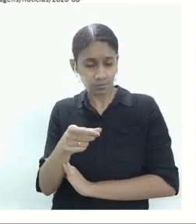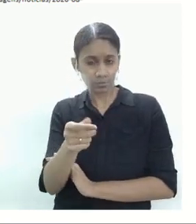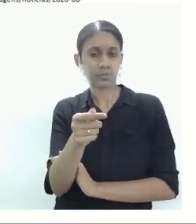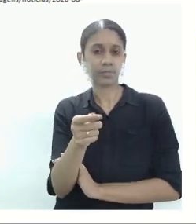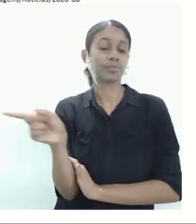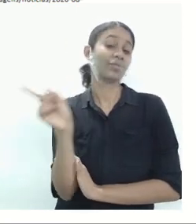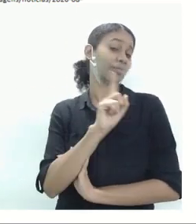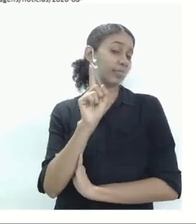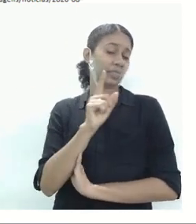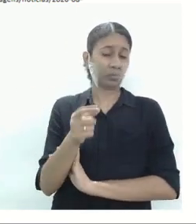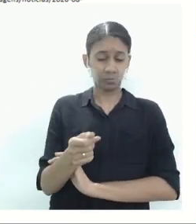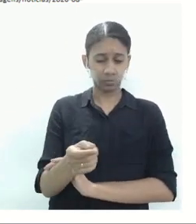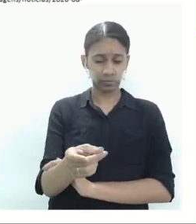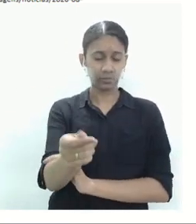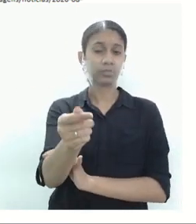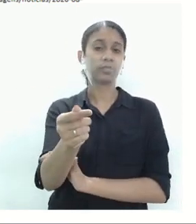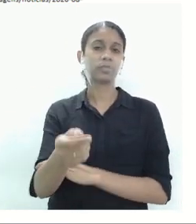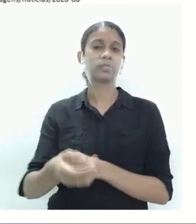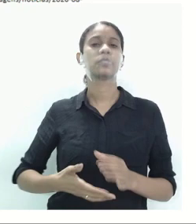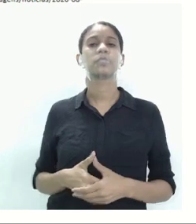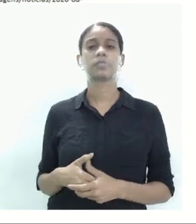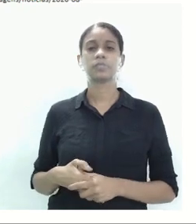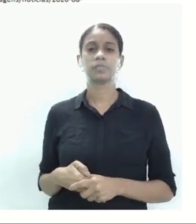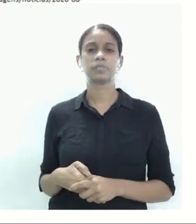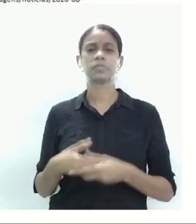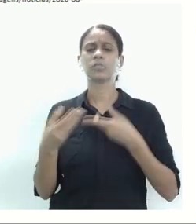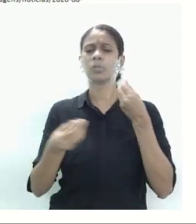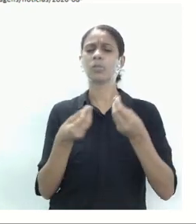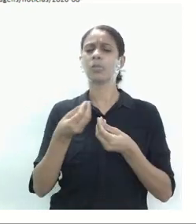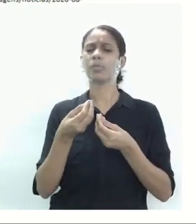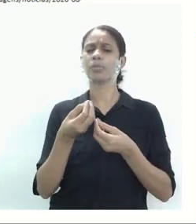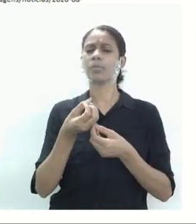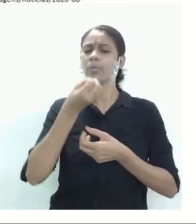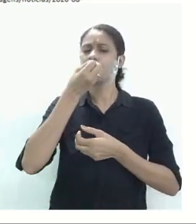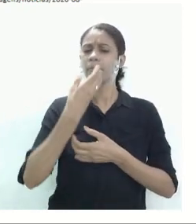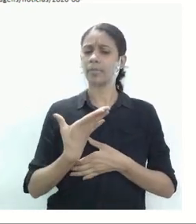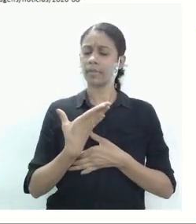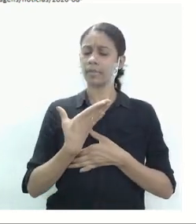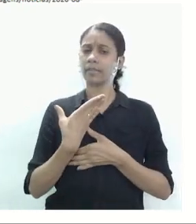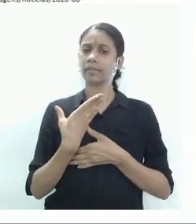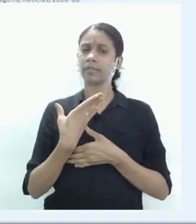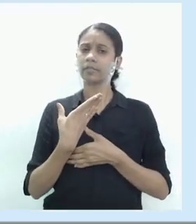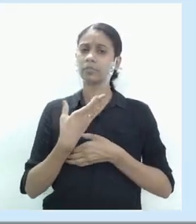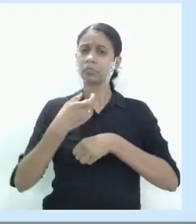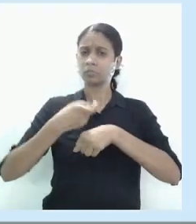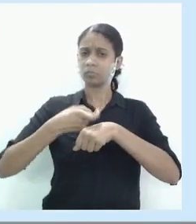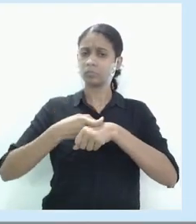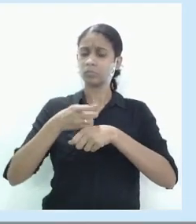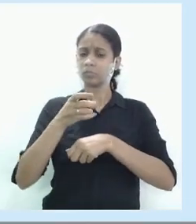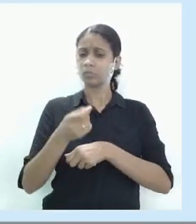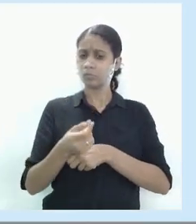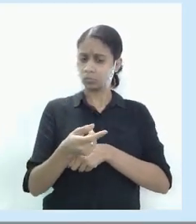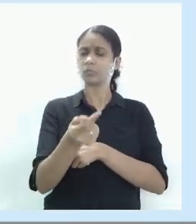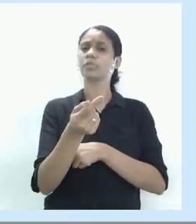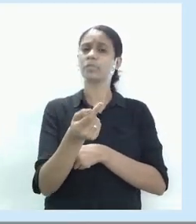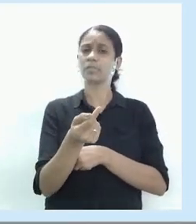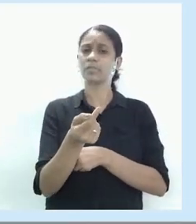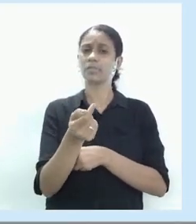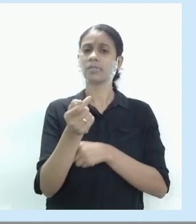não duráveis. E o que são os bens duráveis? Esses produtos, eles já podem ser